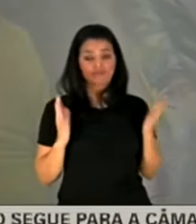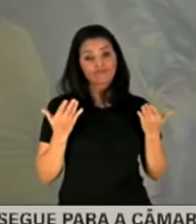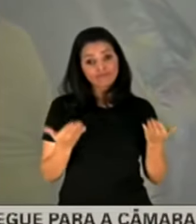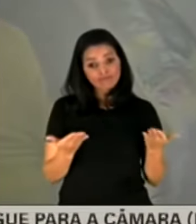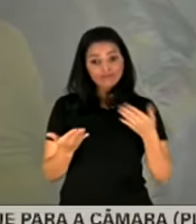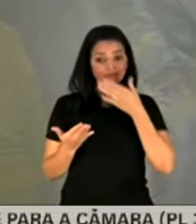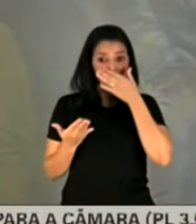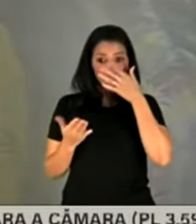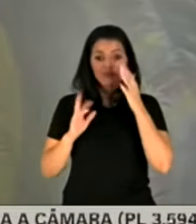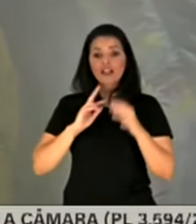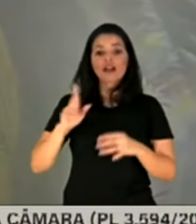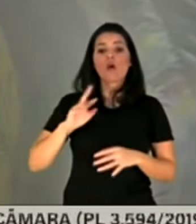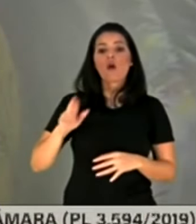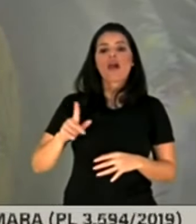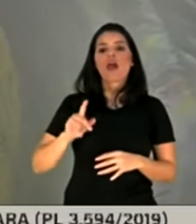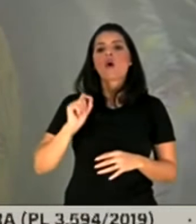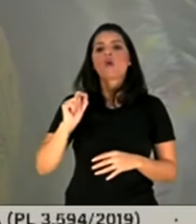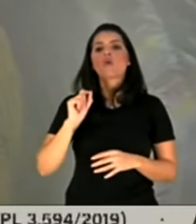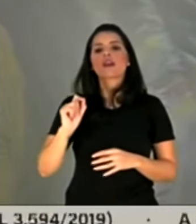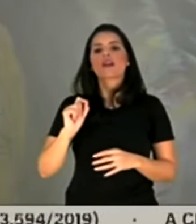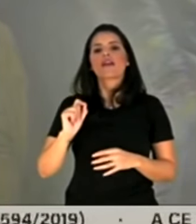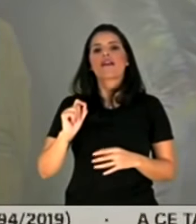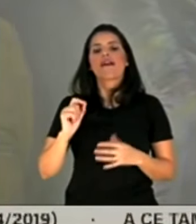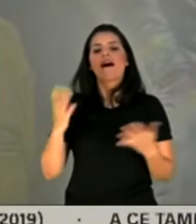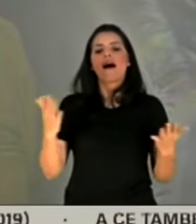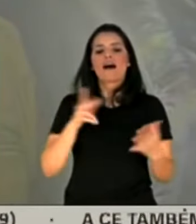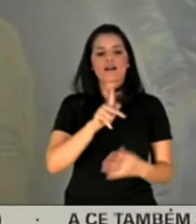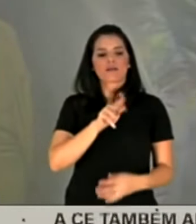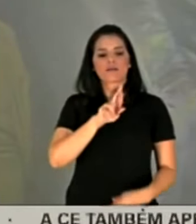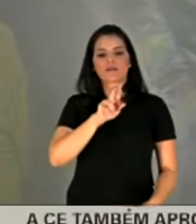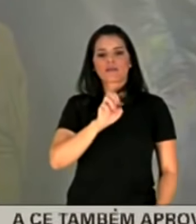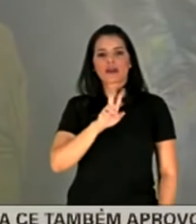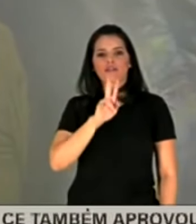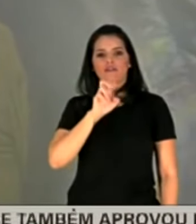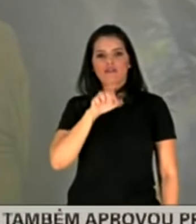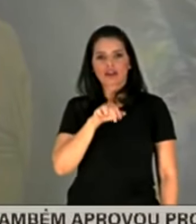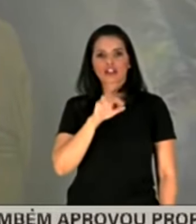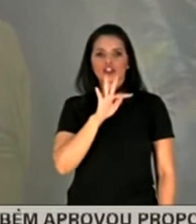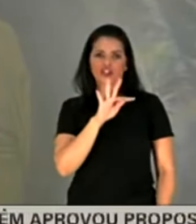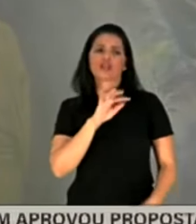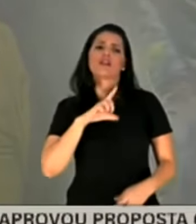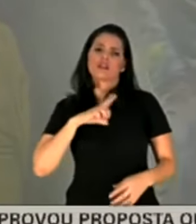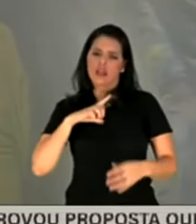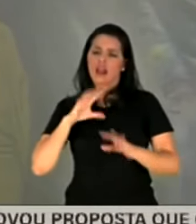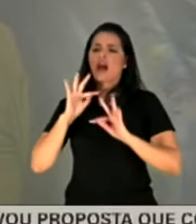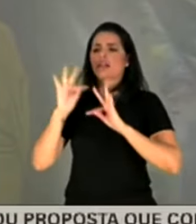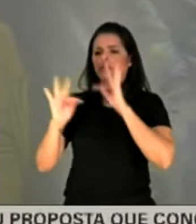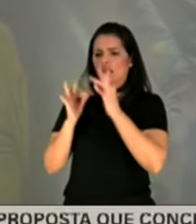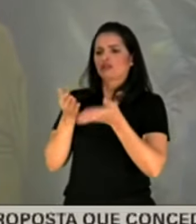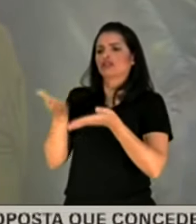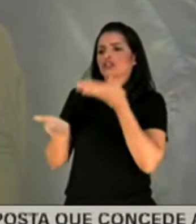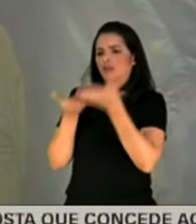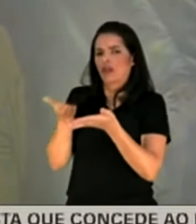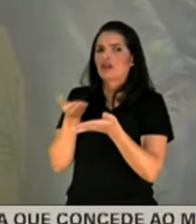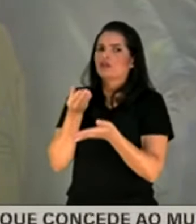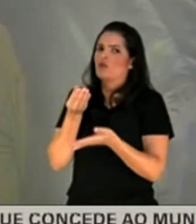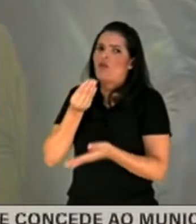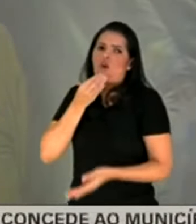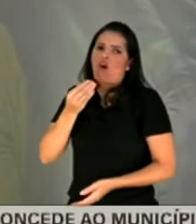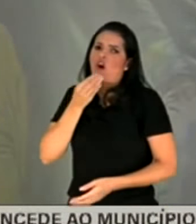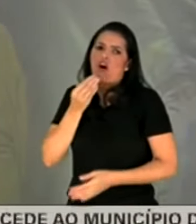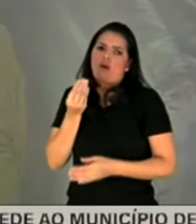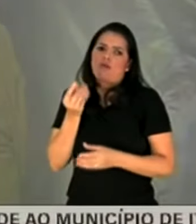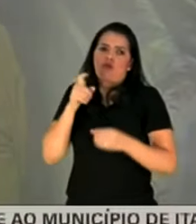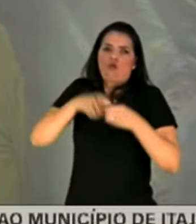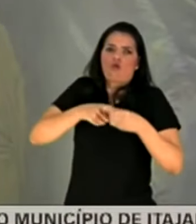Mas não querendo aqui dizer também que a Prevent não faça algum atendimento, claro, isso é óbvio, é um convênio e vão